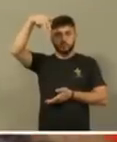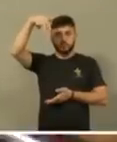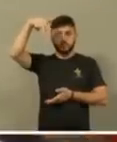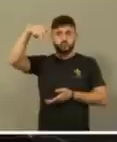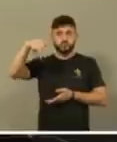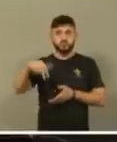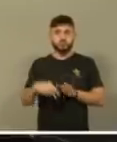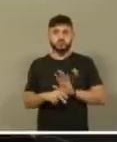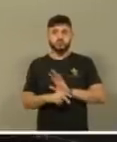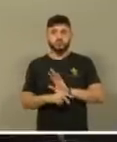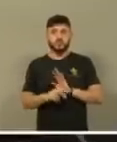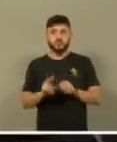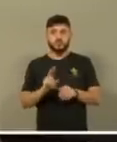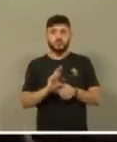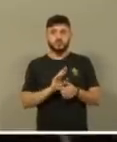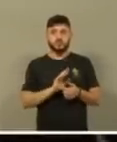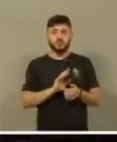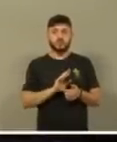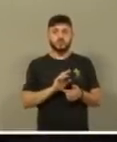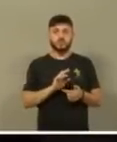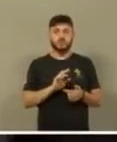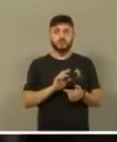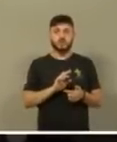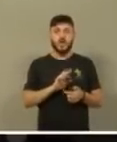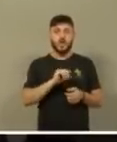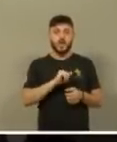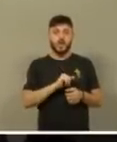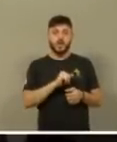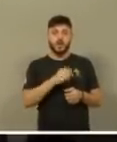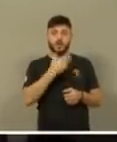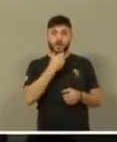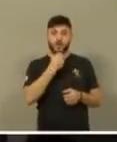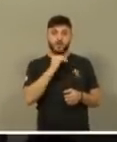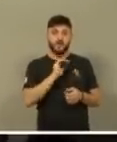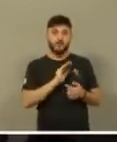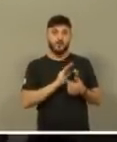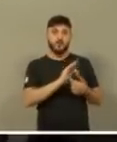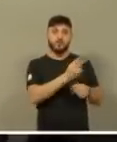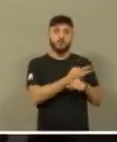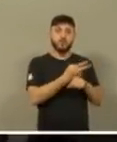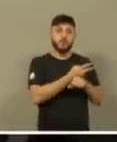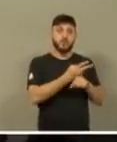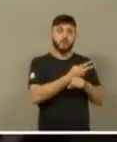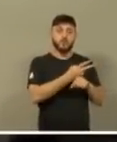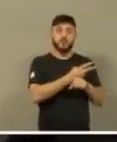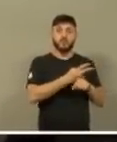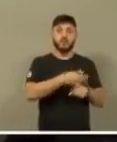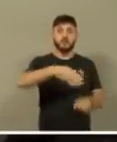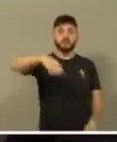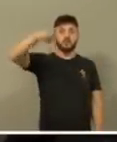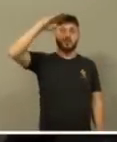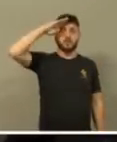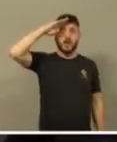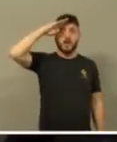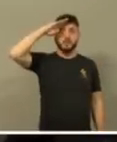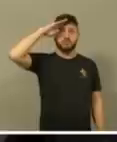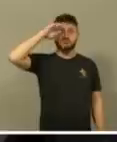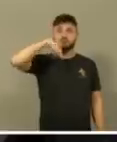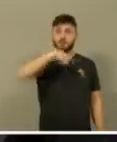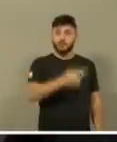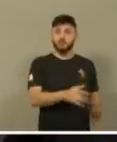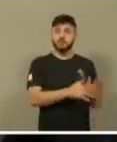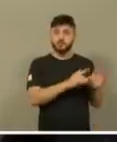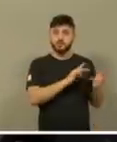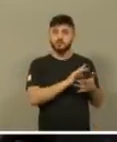dele, o nome do filme, pode até procurar, gente, tem coisa boa na televisão, tem filmes educativos, você tem que